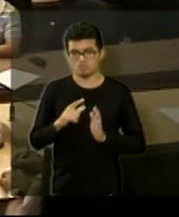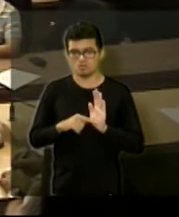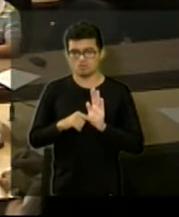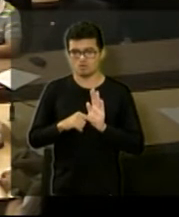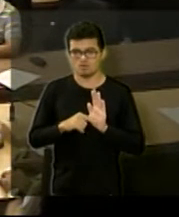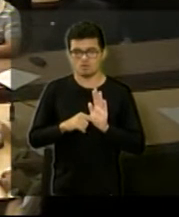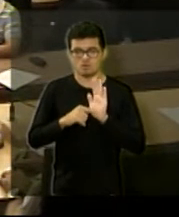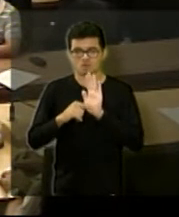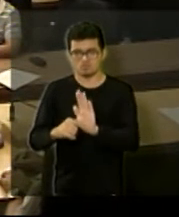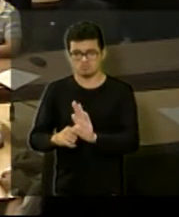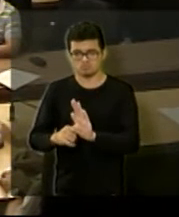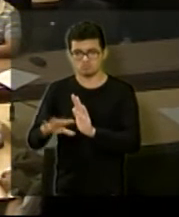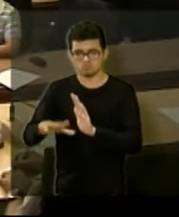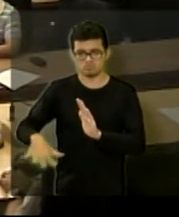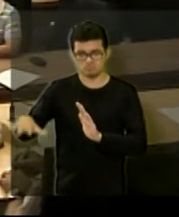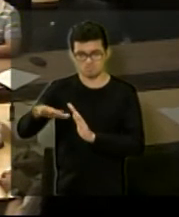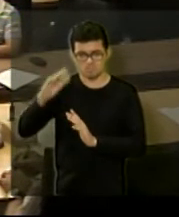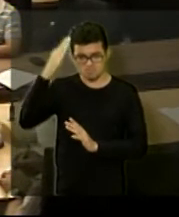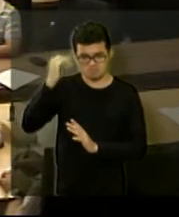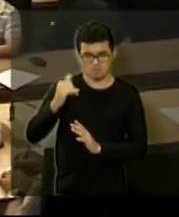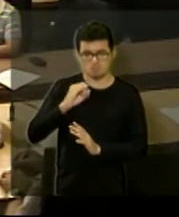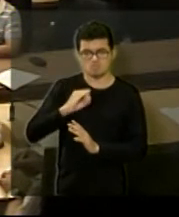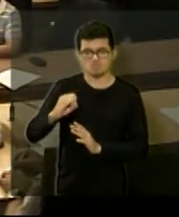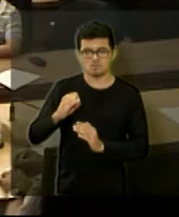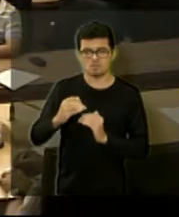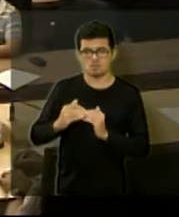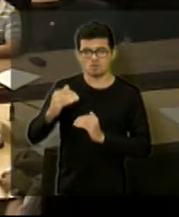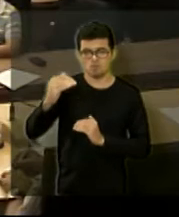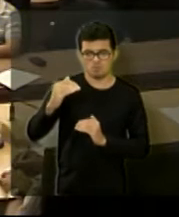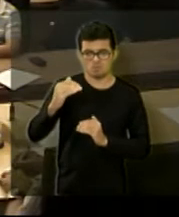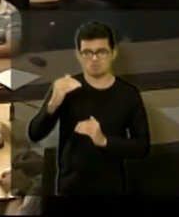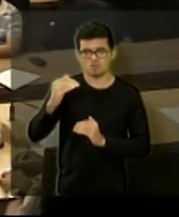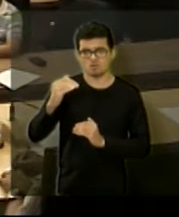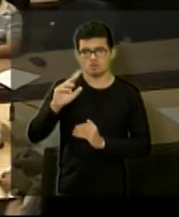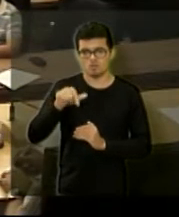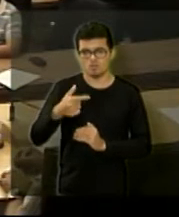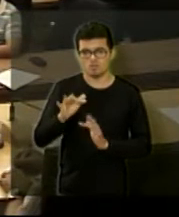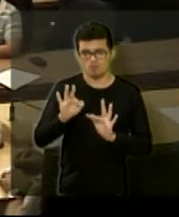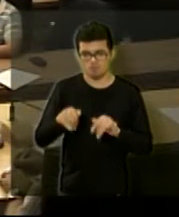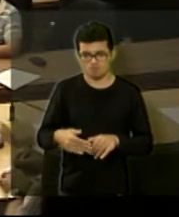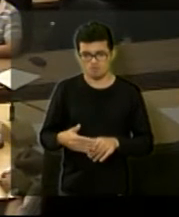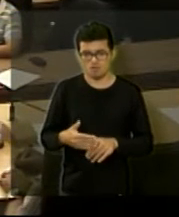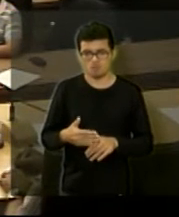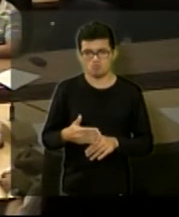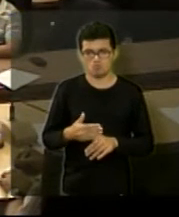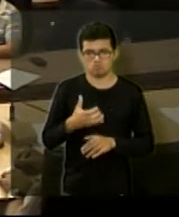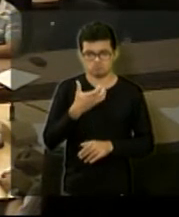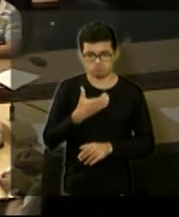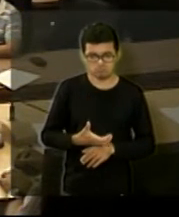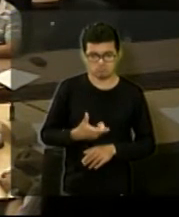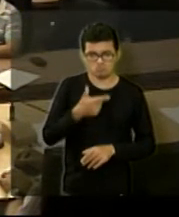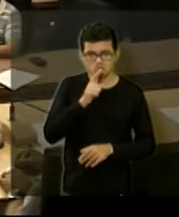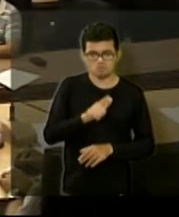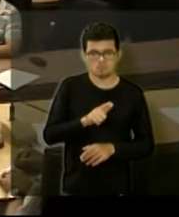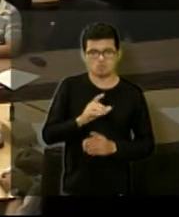se tem uma previsão se até o início do ano até o começo até o final do ano se inicia aquilo